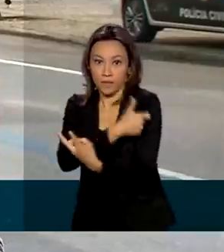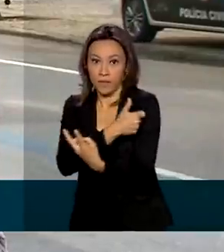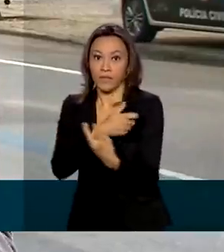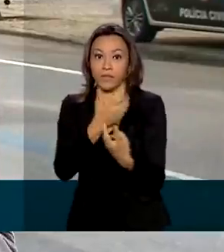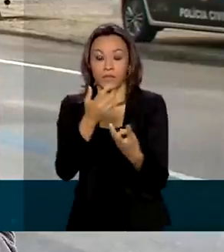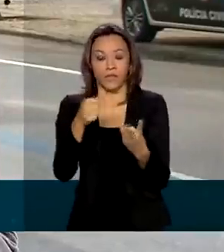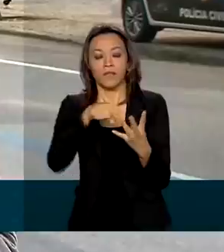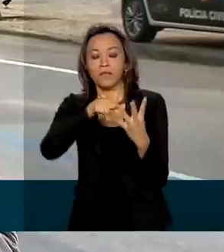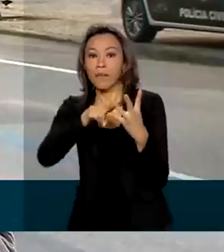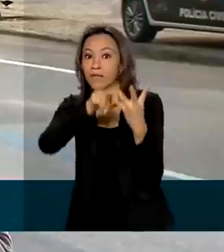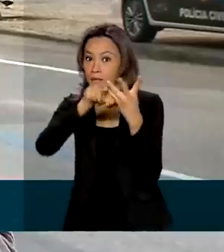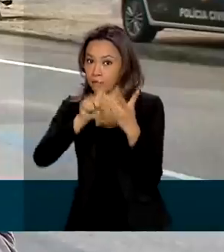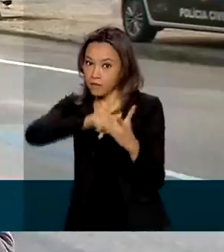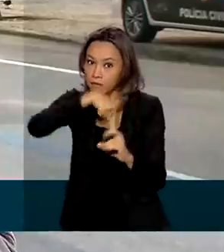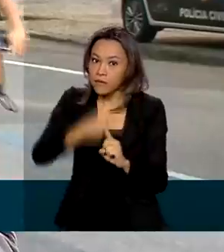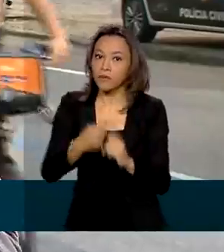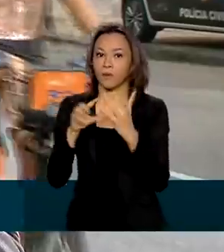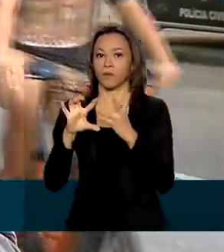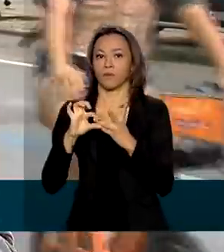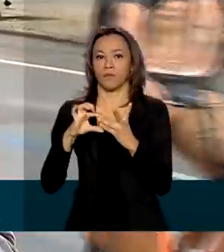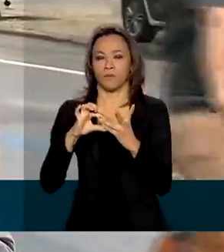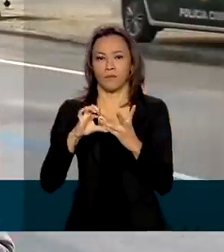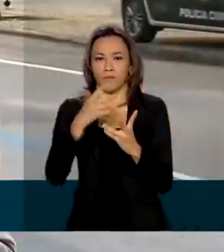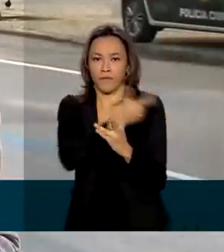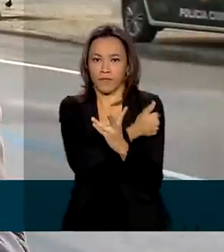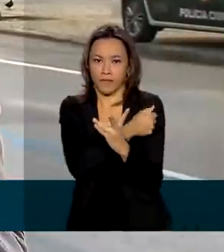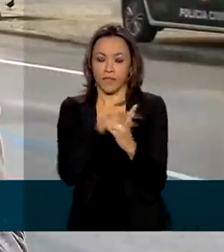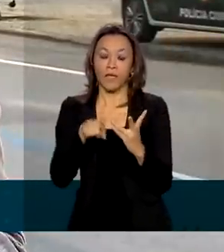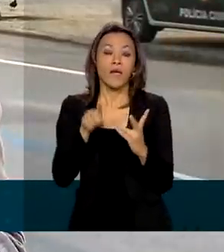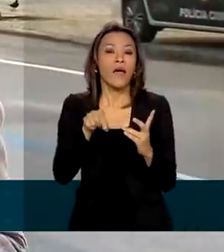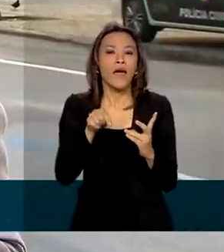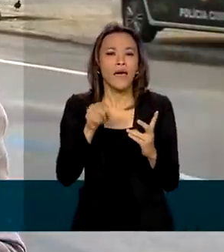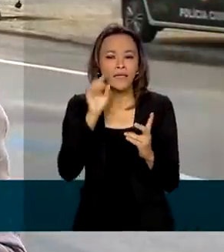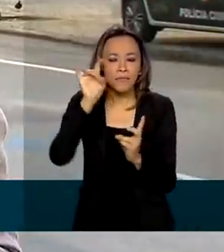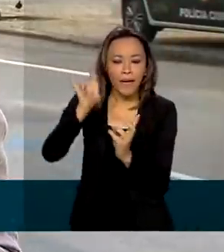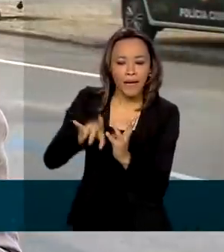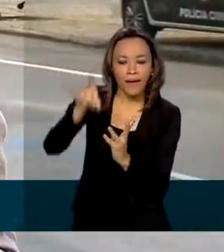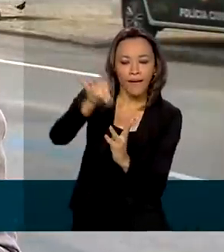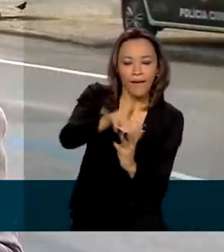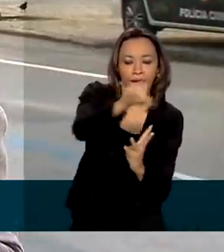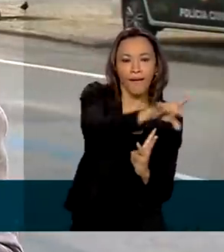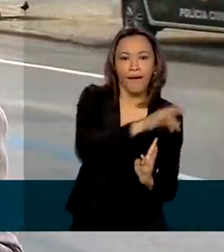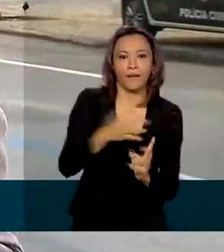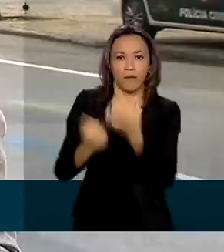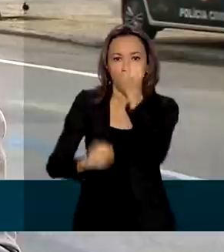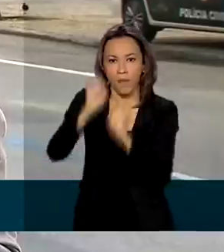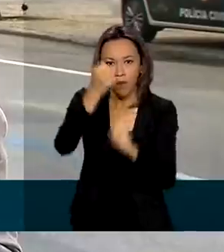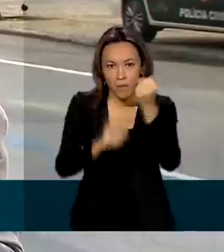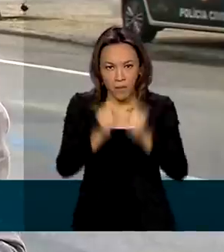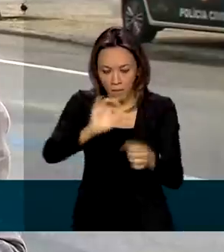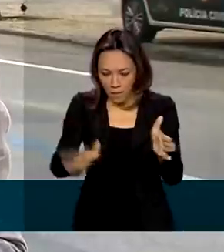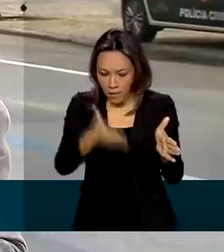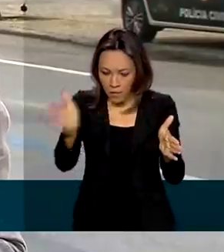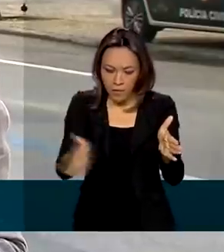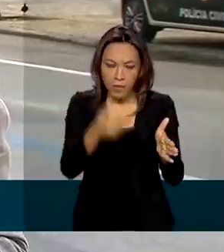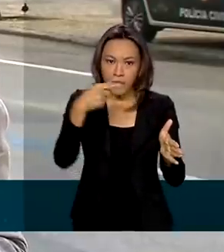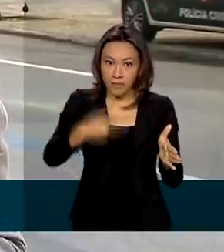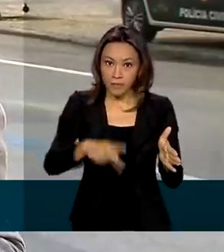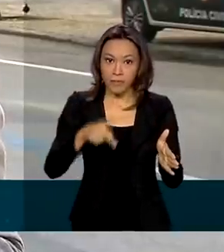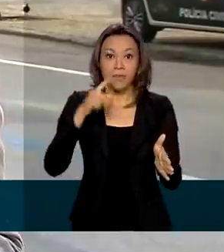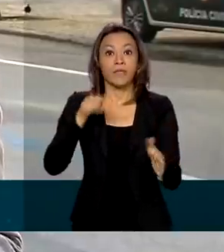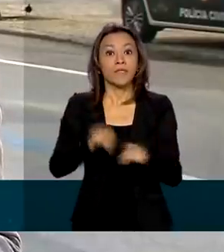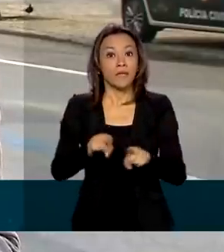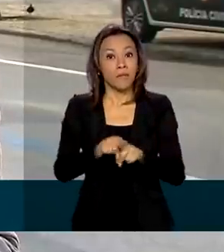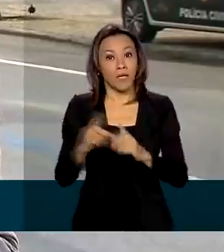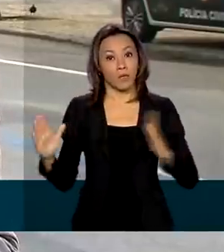-Silag. Essa certificação é feita de forma individual para cada fábrica presente no processo de produção dos imunizantes e